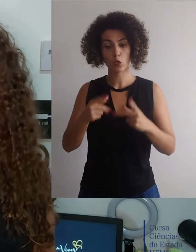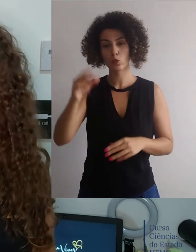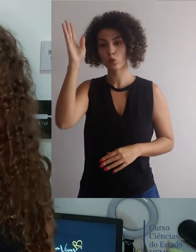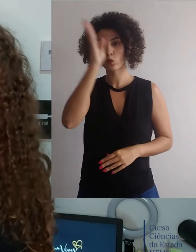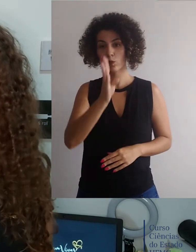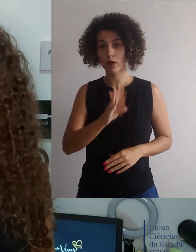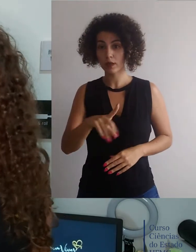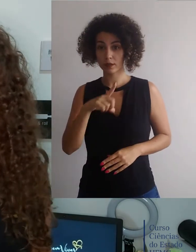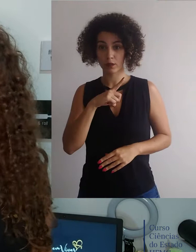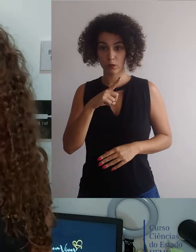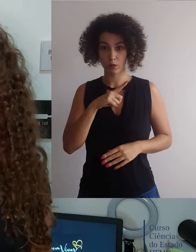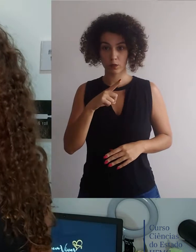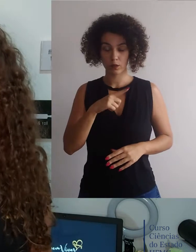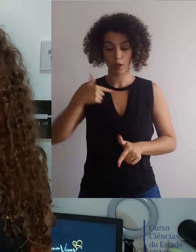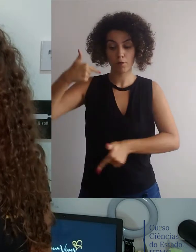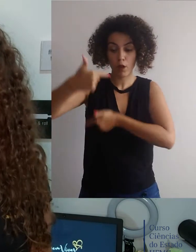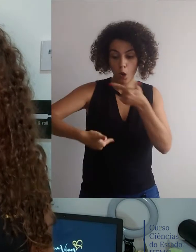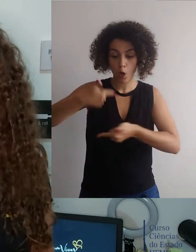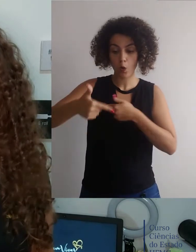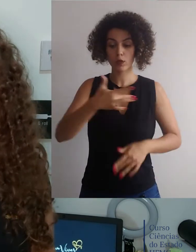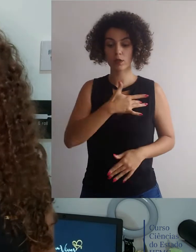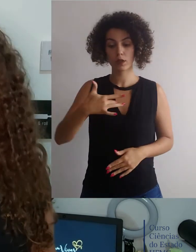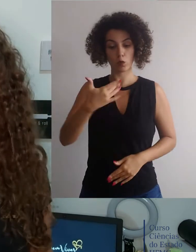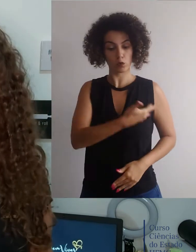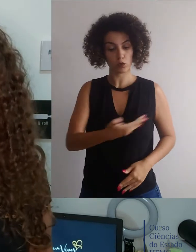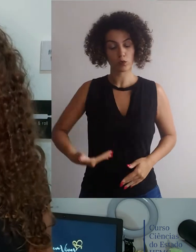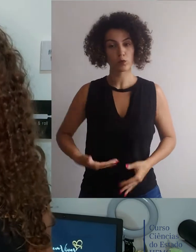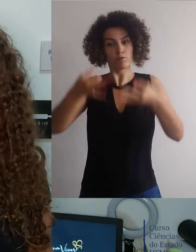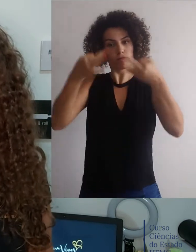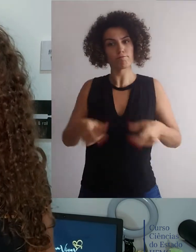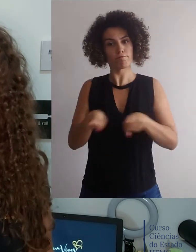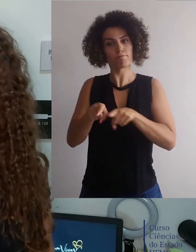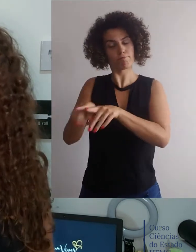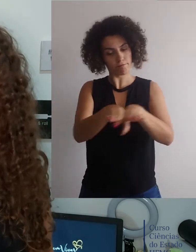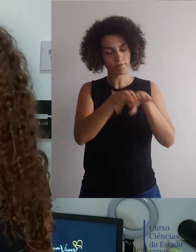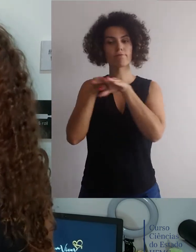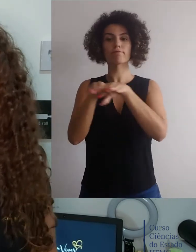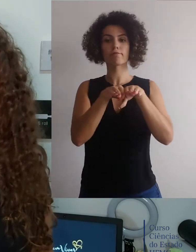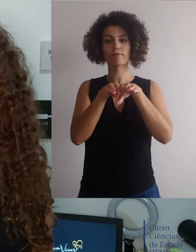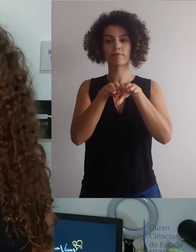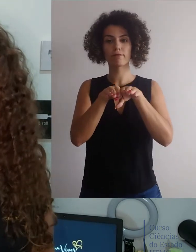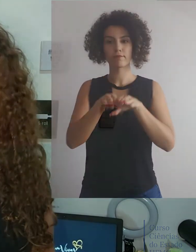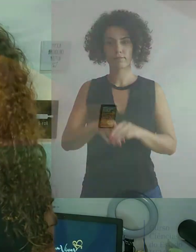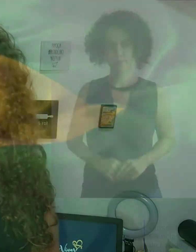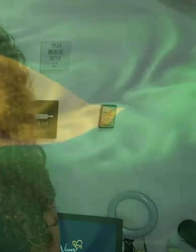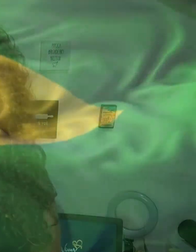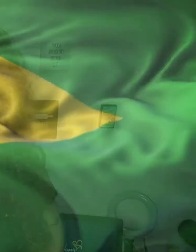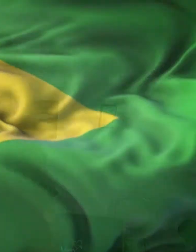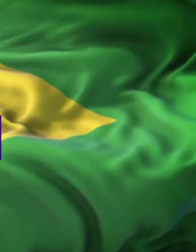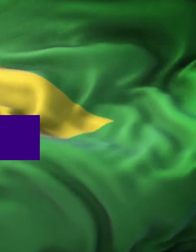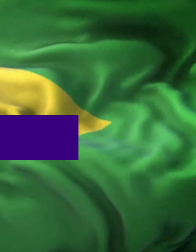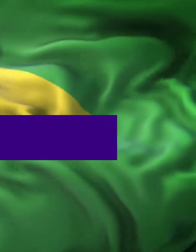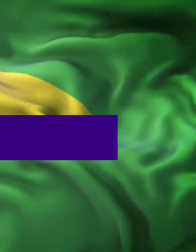entenda todo o caminho que o país percorreu nessa luta pela saúde pública justa e equitativa.